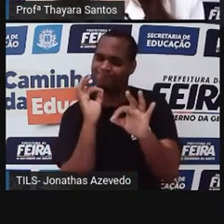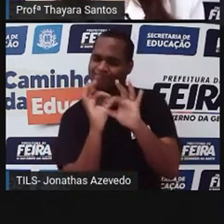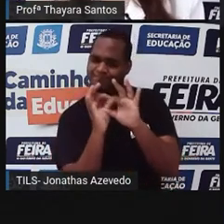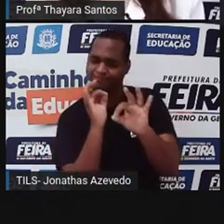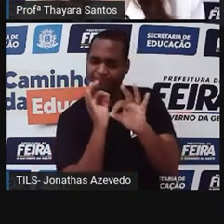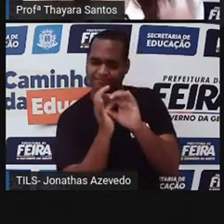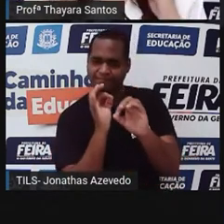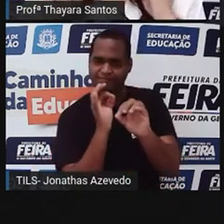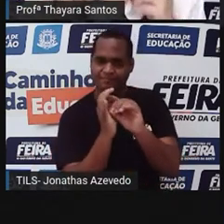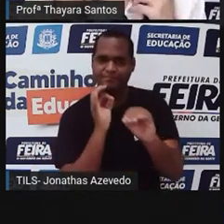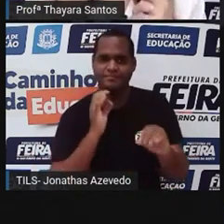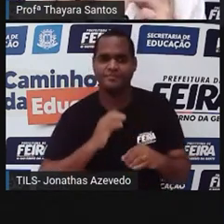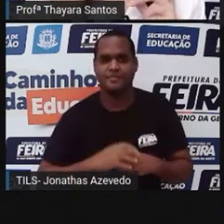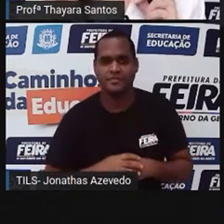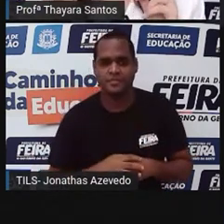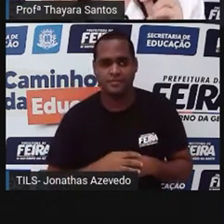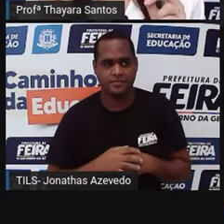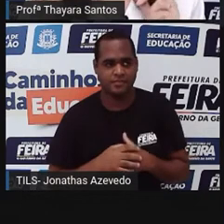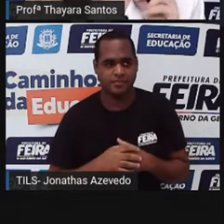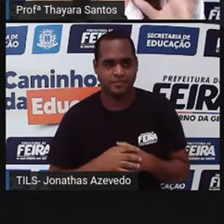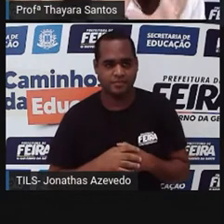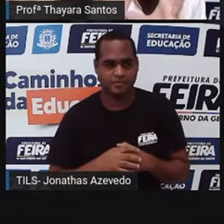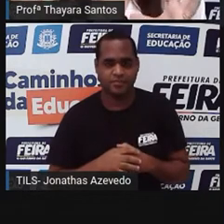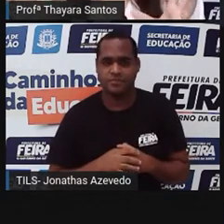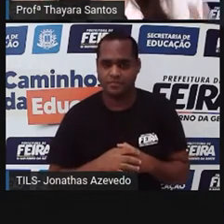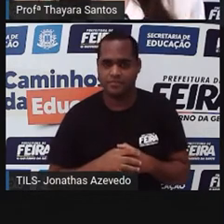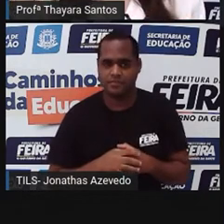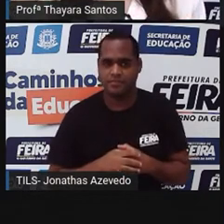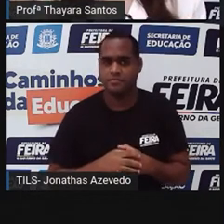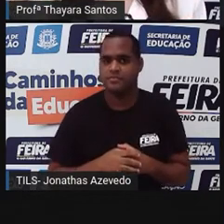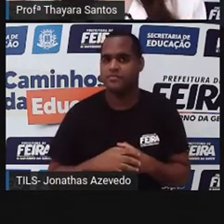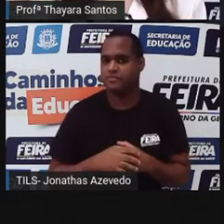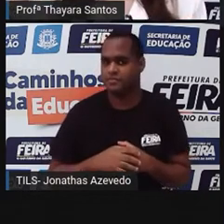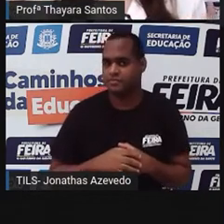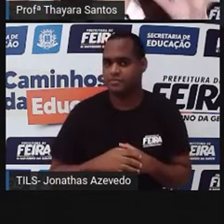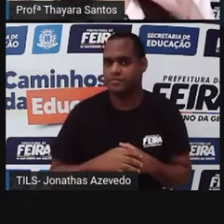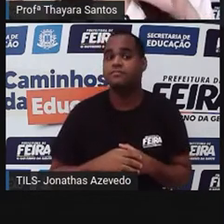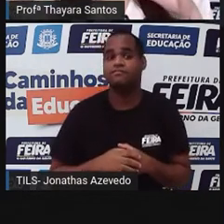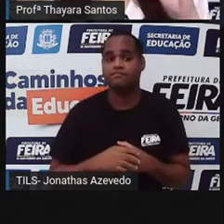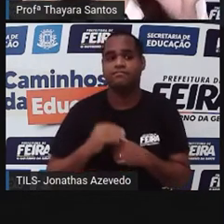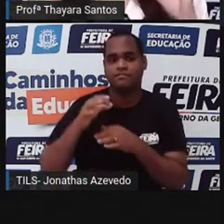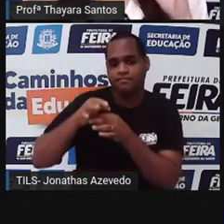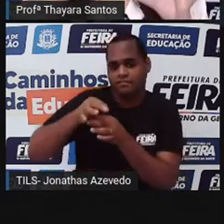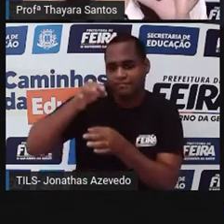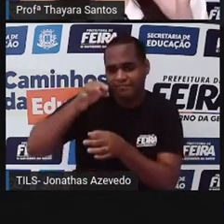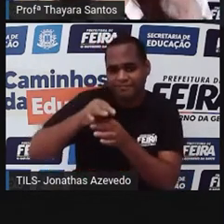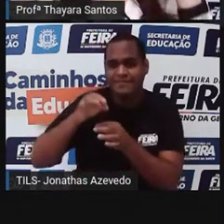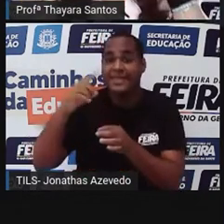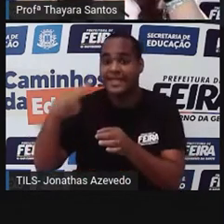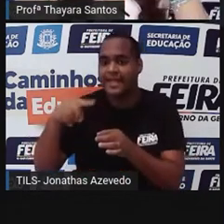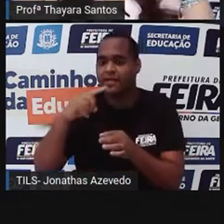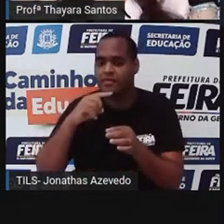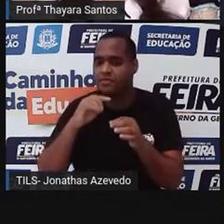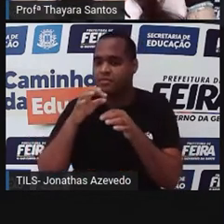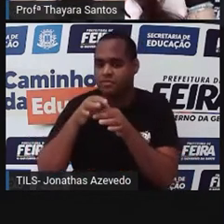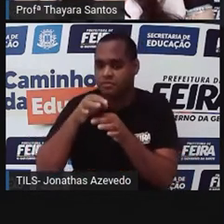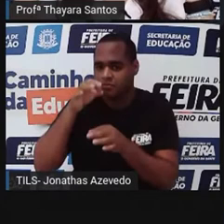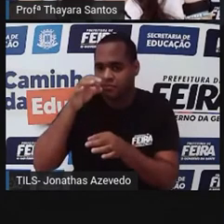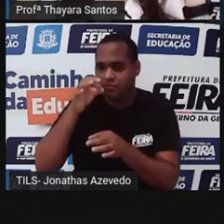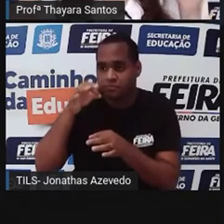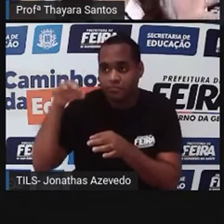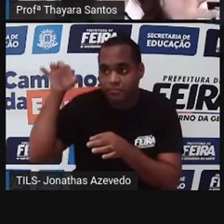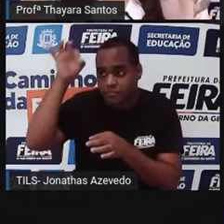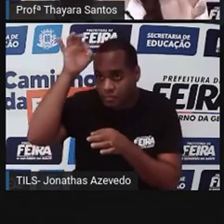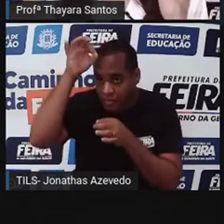aqueles esnóquios que os mergulhadores usam? Aquela estruturazinha. Muitas vezes, os mergulhadores estão lá com aquele óculos